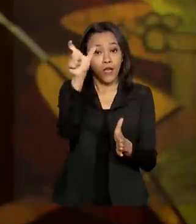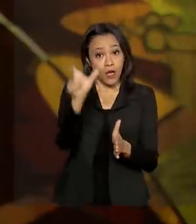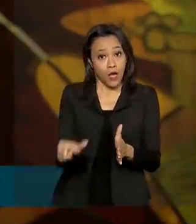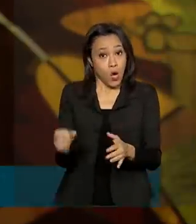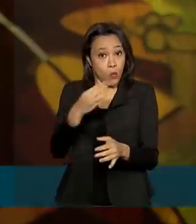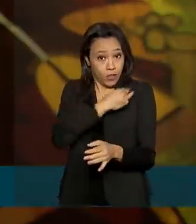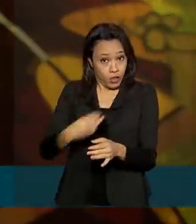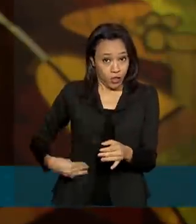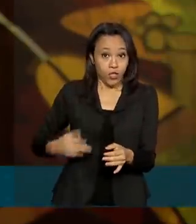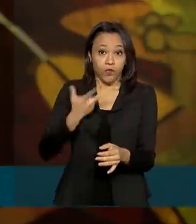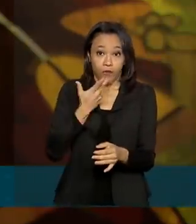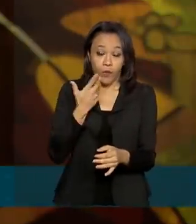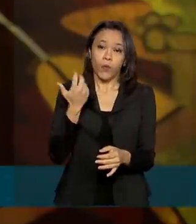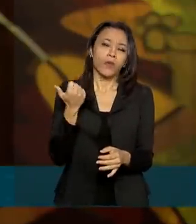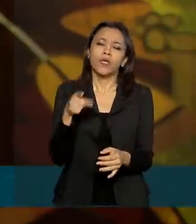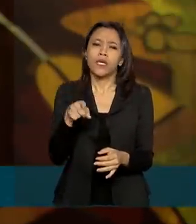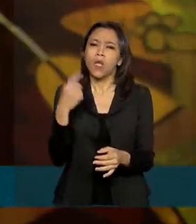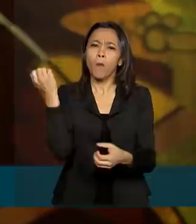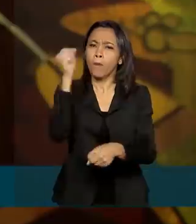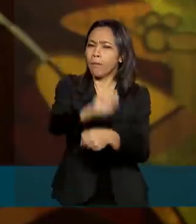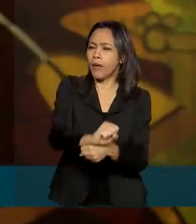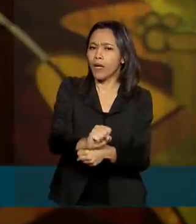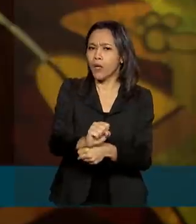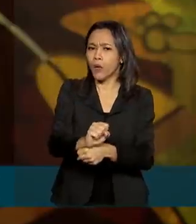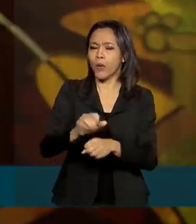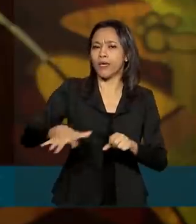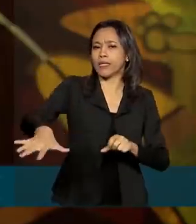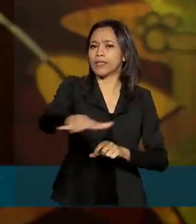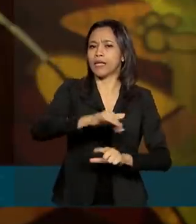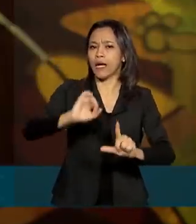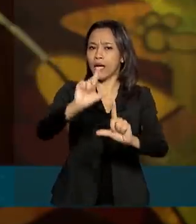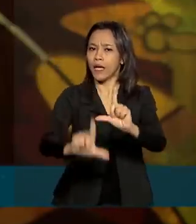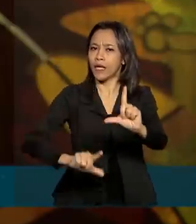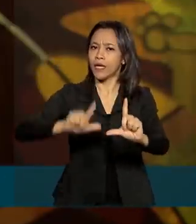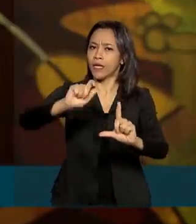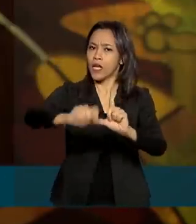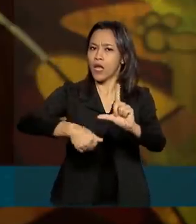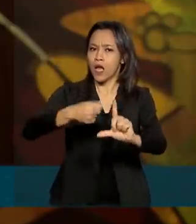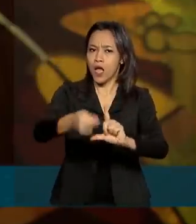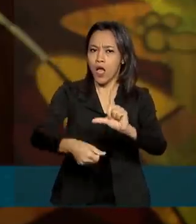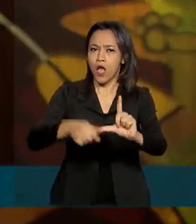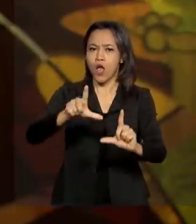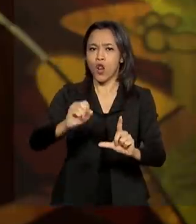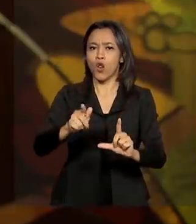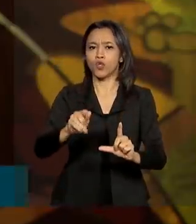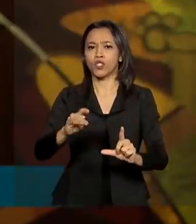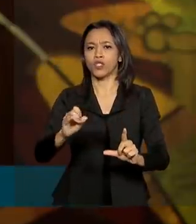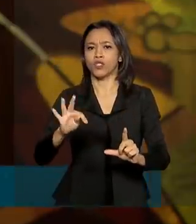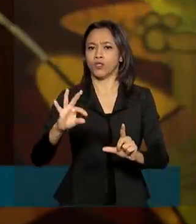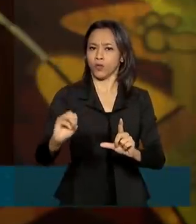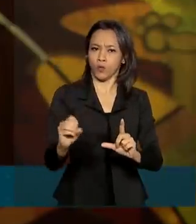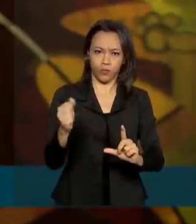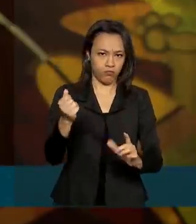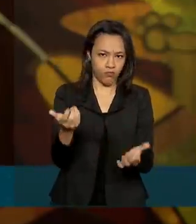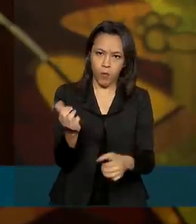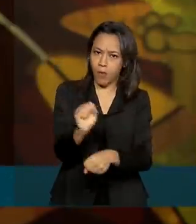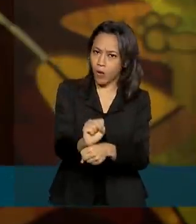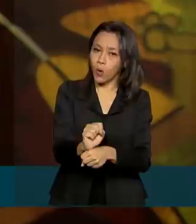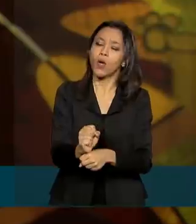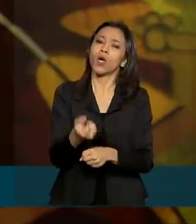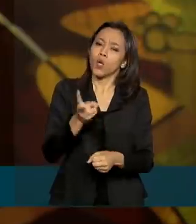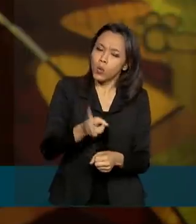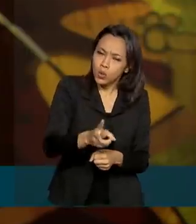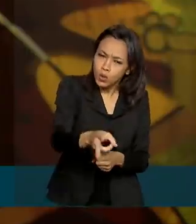não parou o setor logístico do país. Todos os modais estão recebendo apoio do governo para se manter